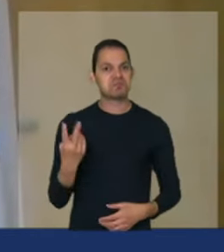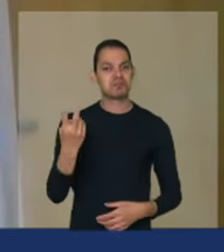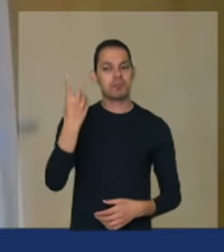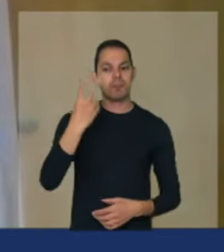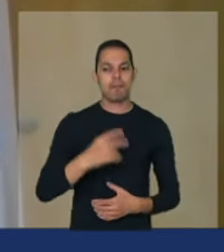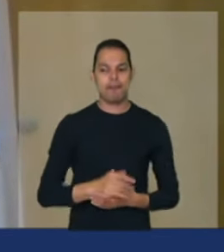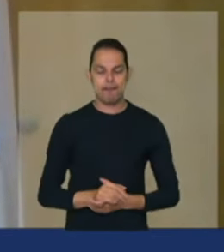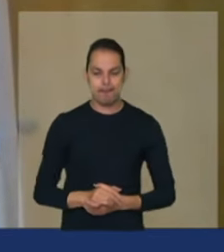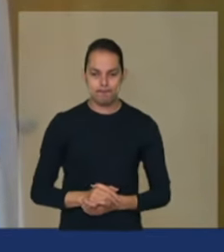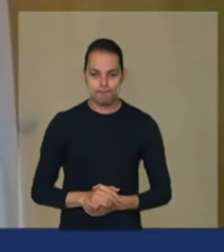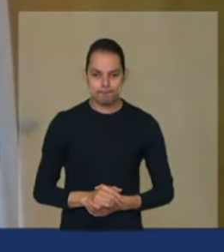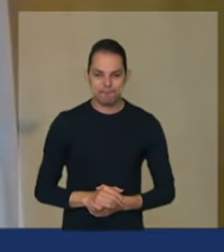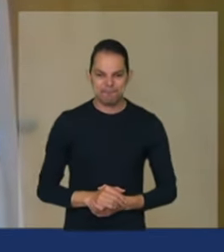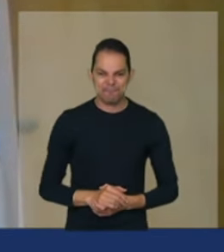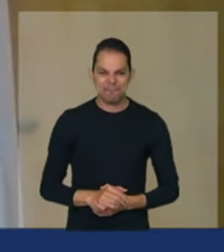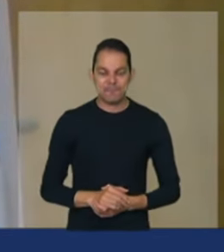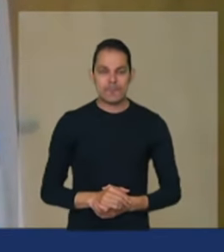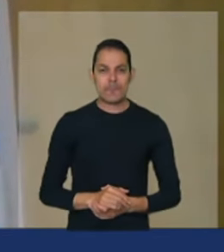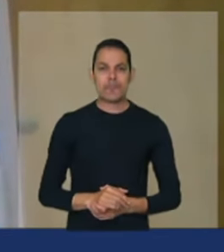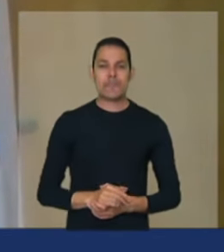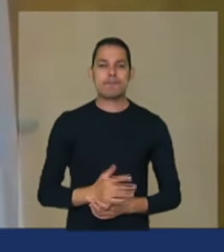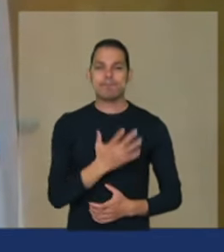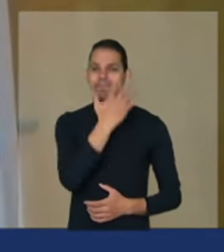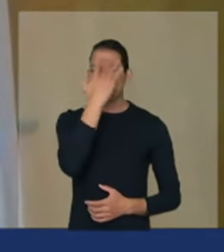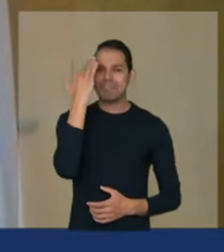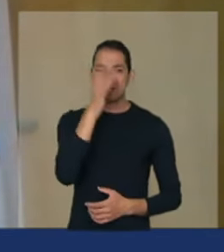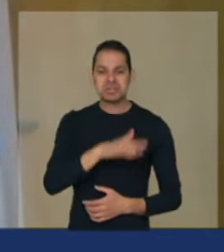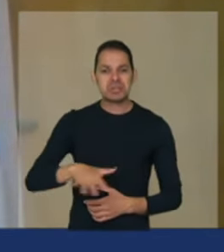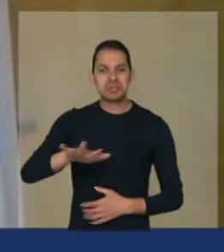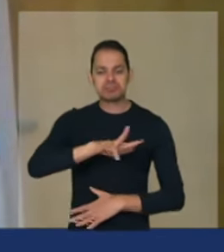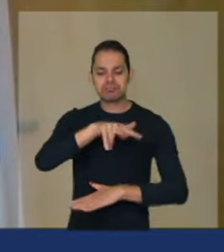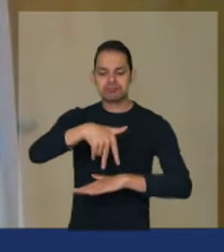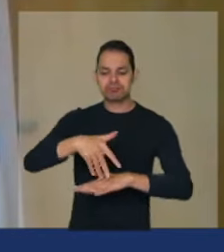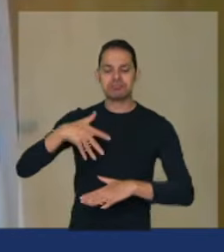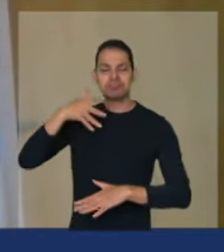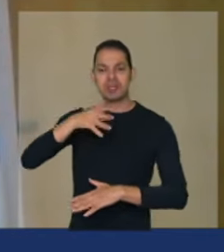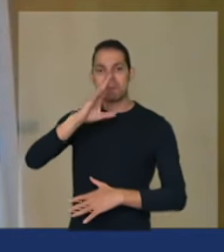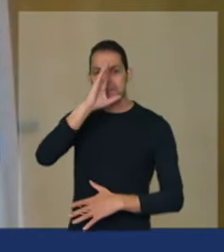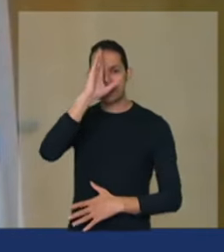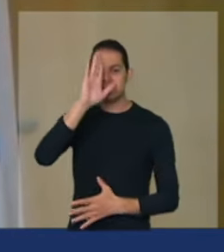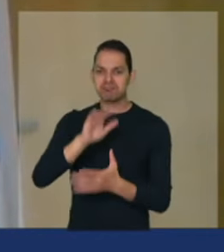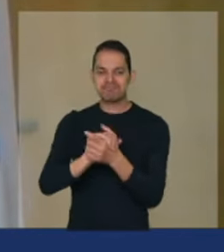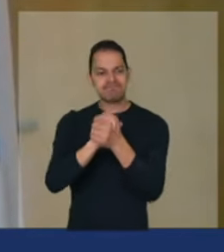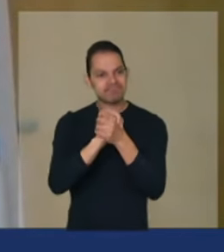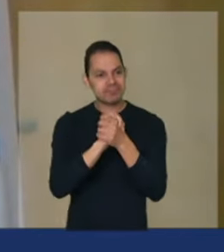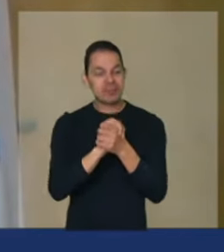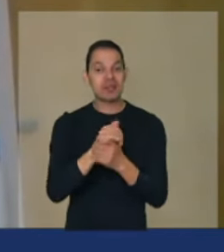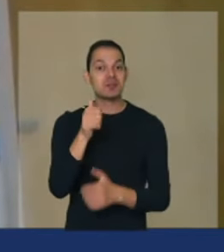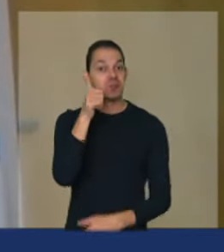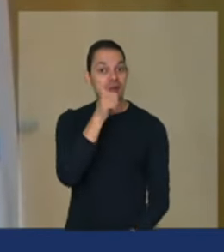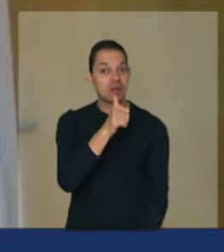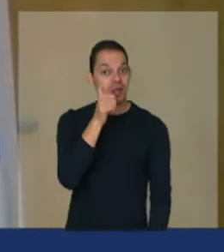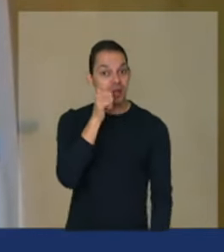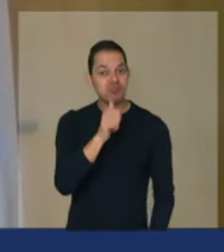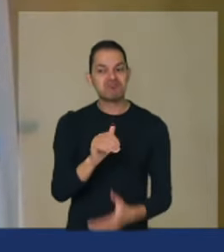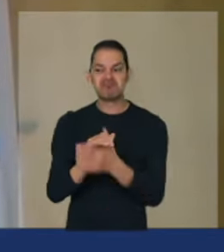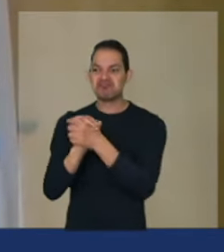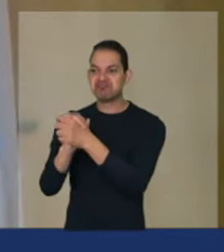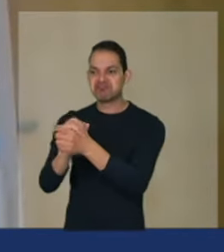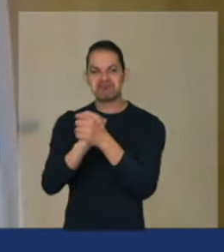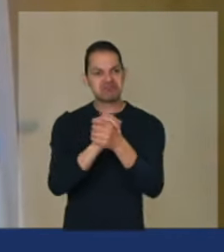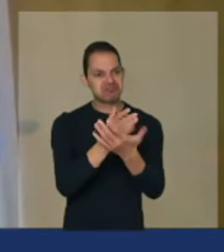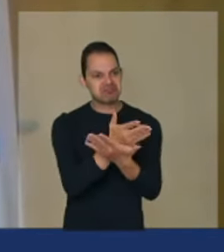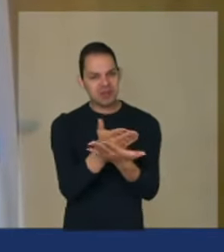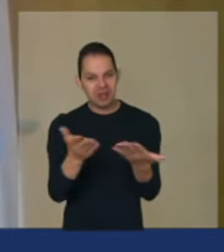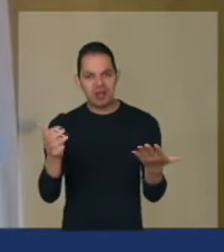todos e todas que falaram saúdo as mulheres que aí se pronunciaram viu as mulheres demonstraram uma sensibilidade